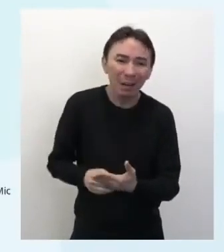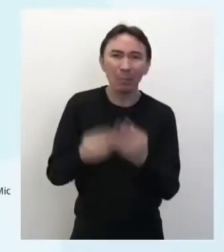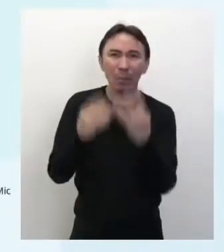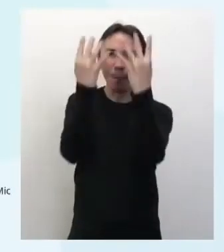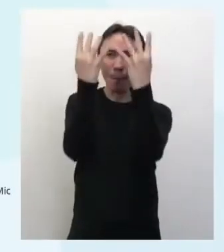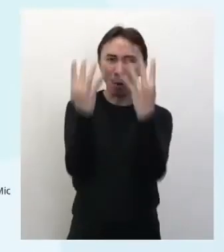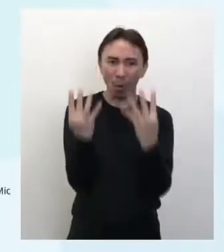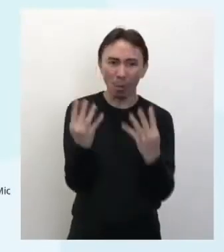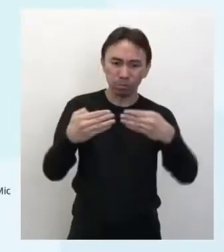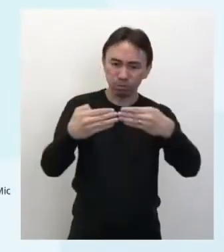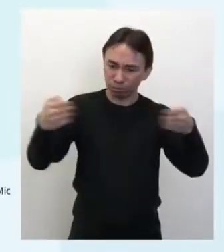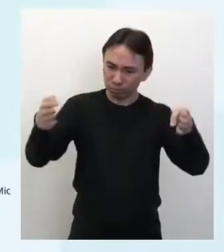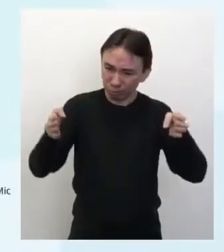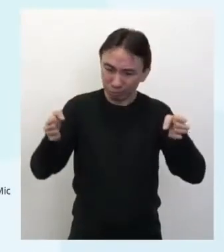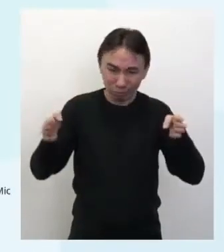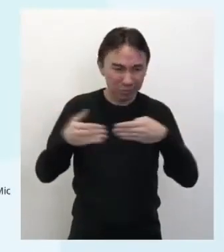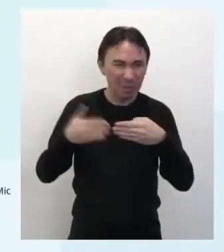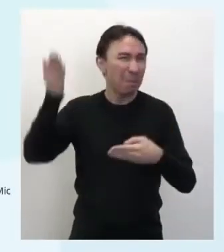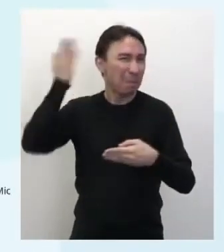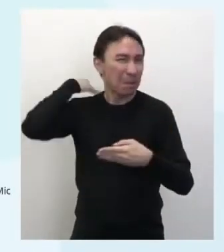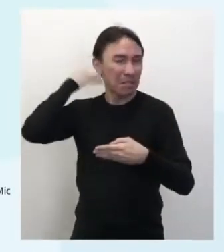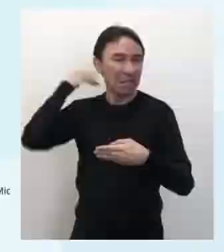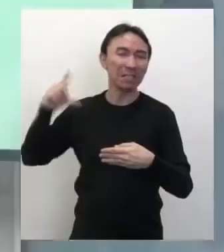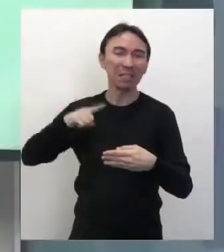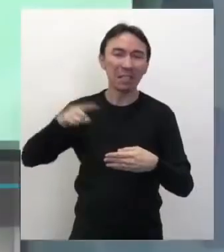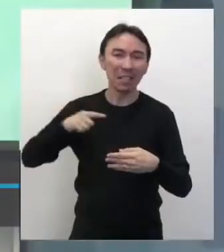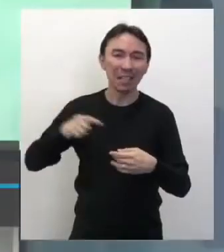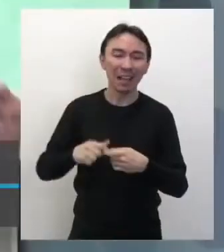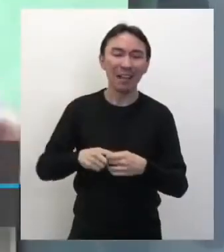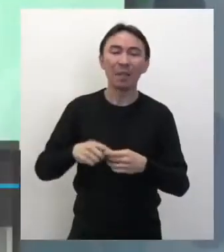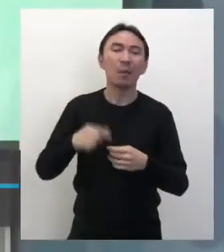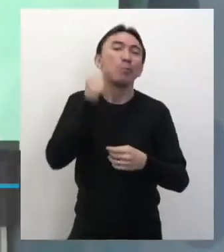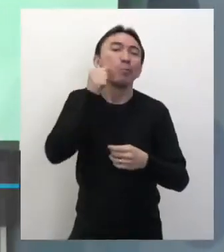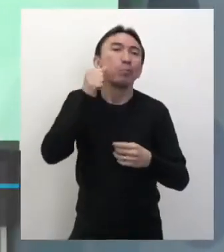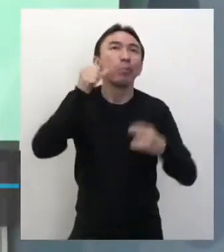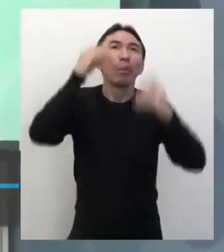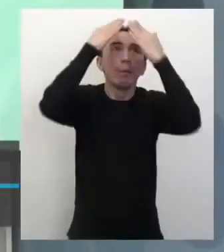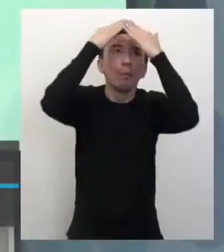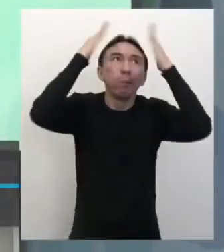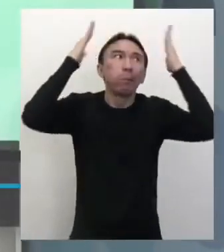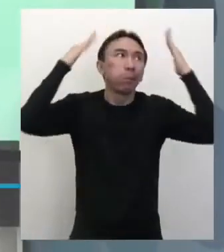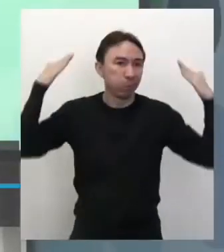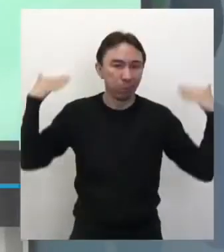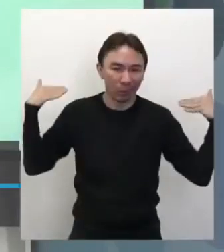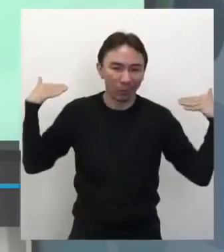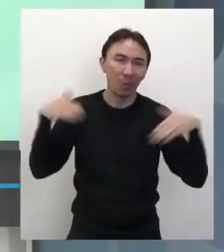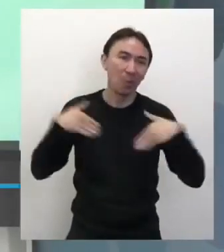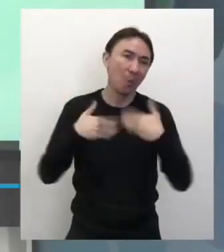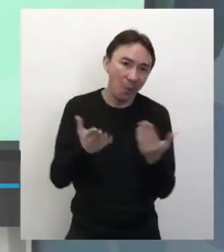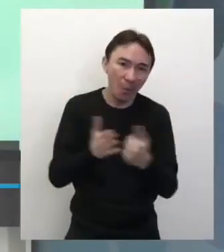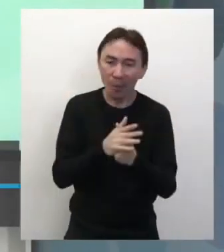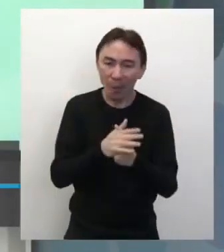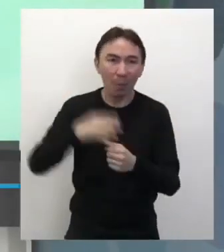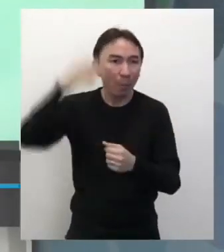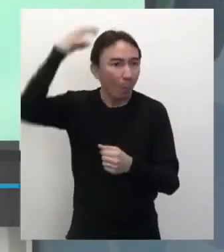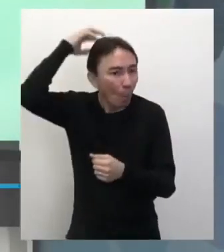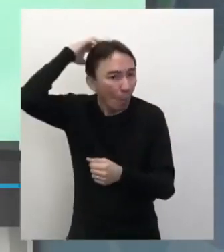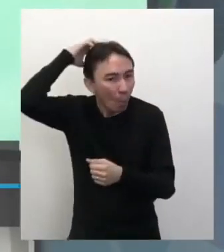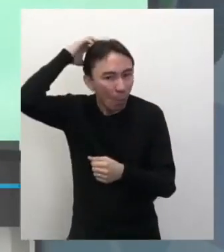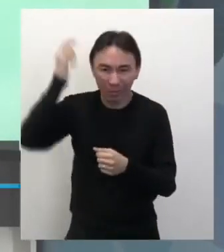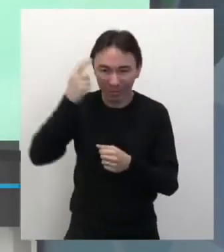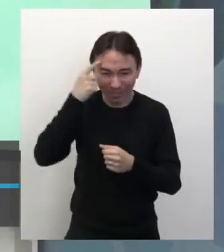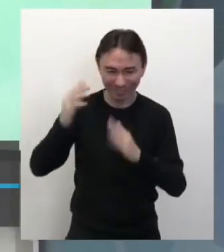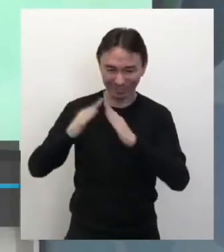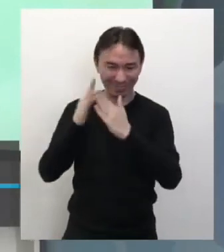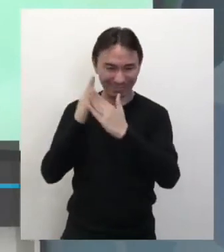Normalmente, né, o pessoal que era monge na igreja, tal, as freiras viviam nos quartinhos chamados celas. E aí ele deu esse nome de célula, que